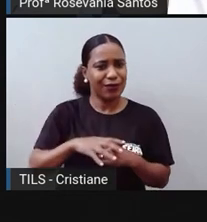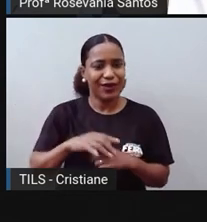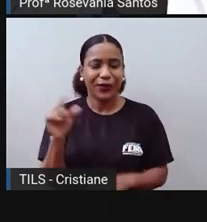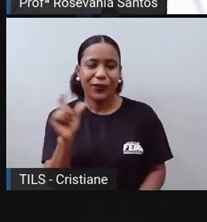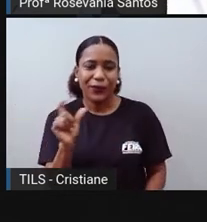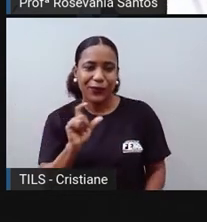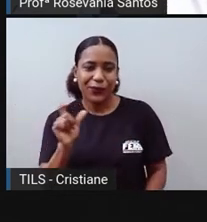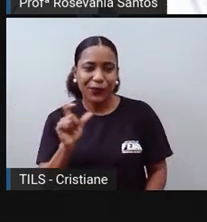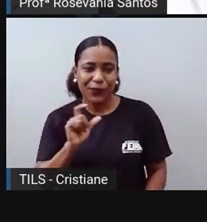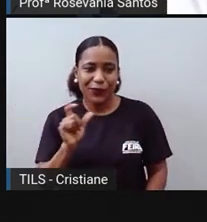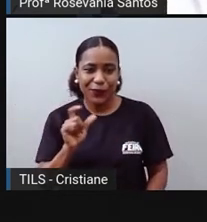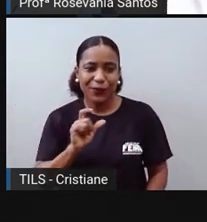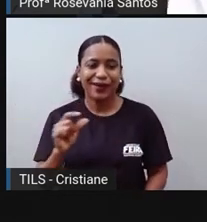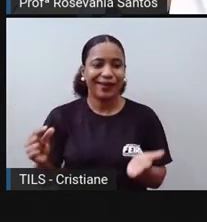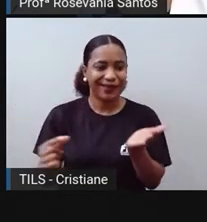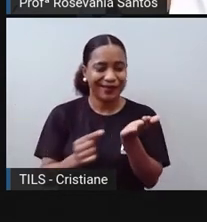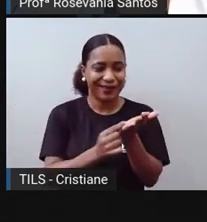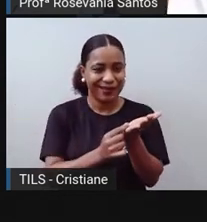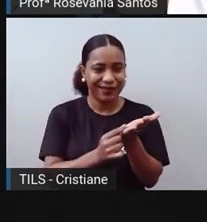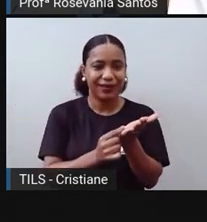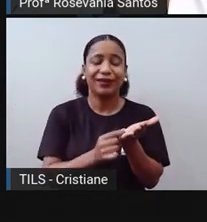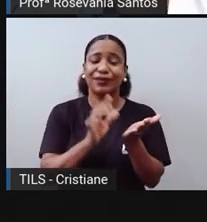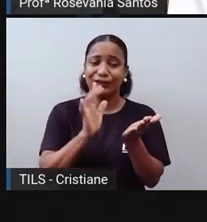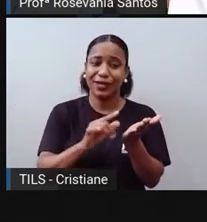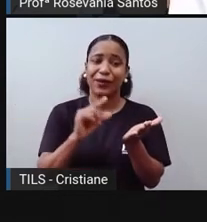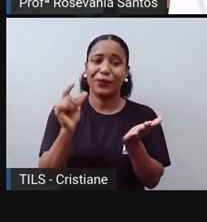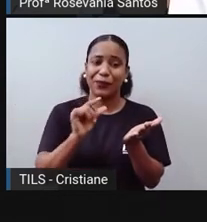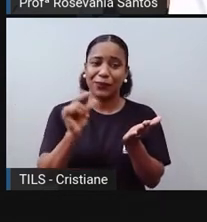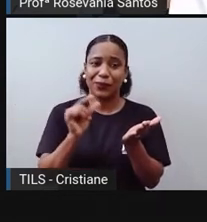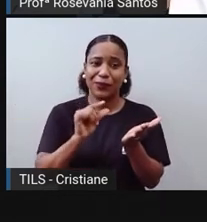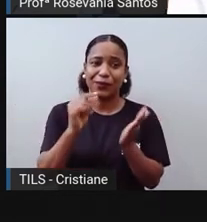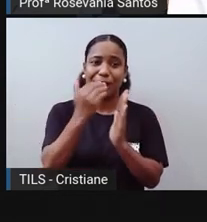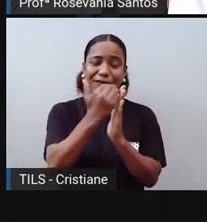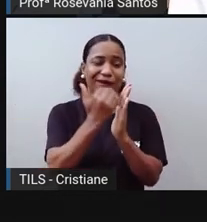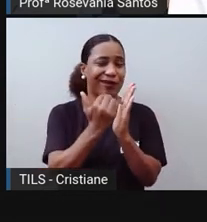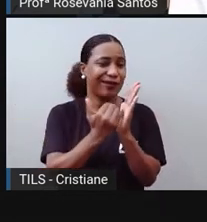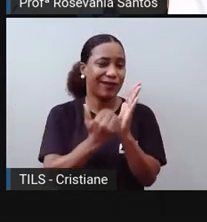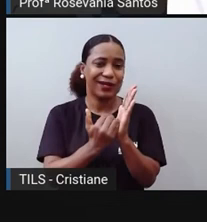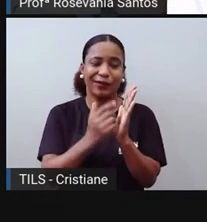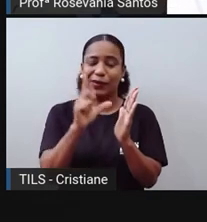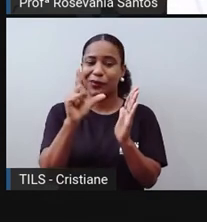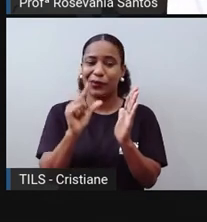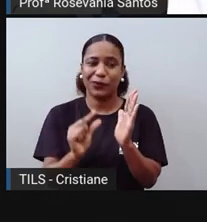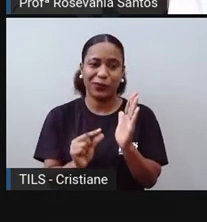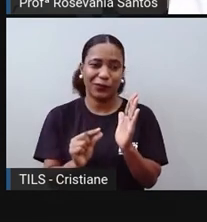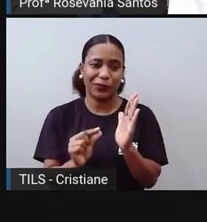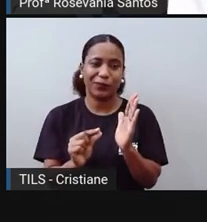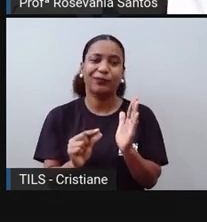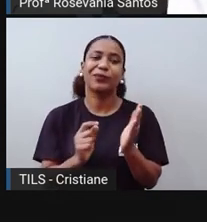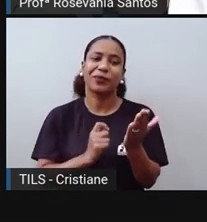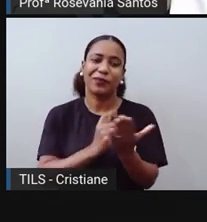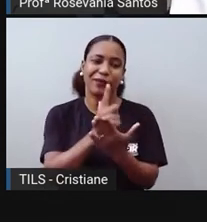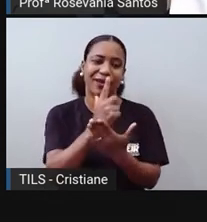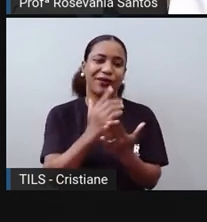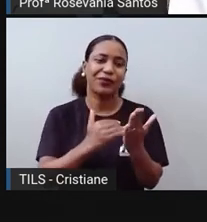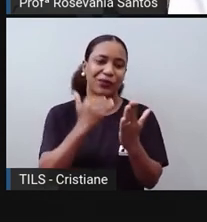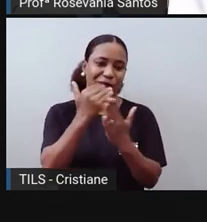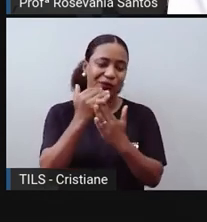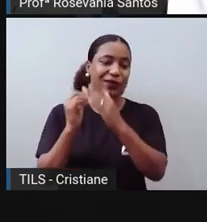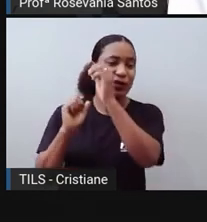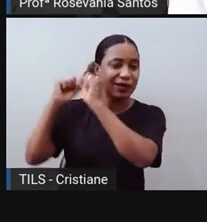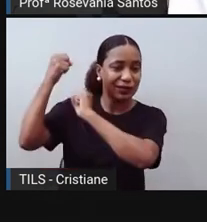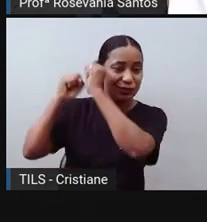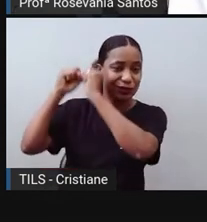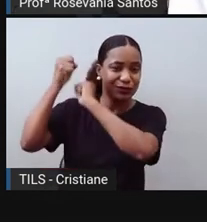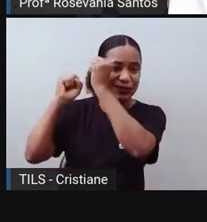coisas, a maioria desses aparelhos têm essa preocupação. Outra coisa é que essas indústrias têm que produzir mais, poluem mais,